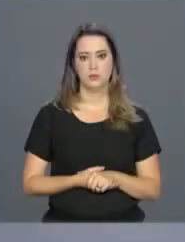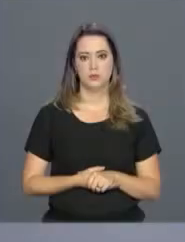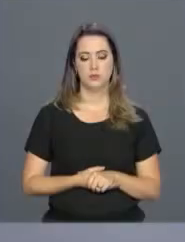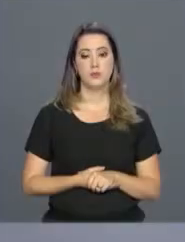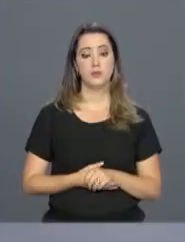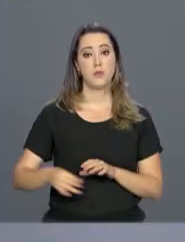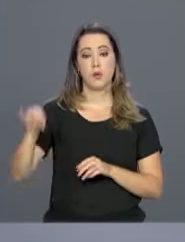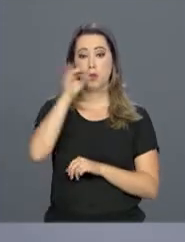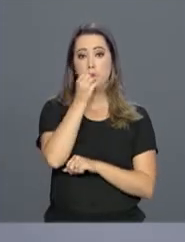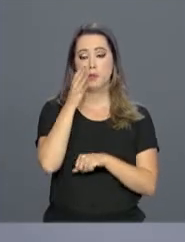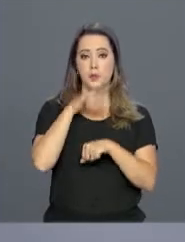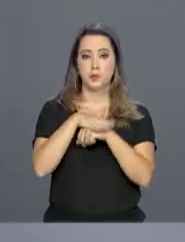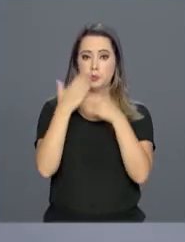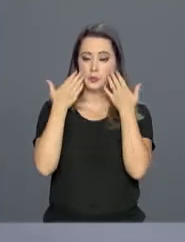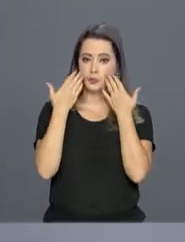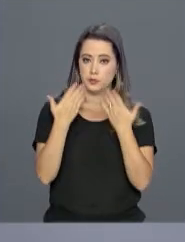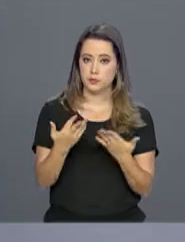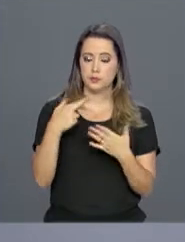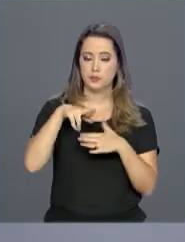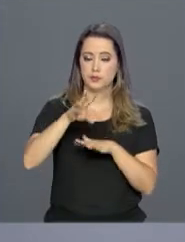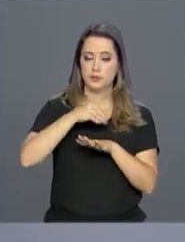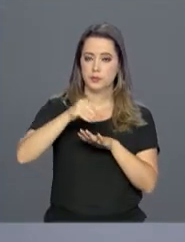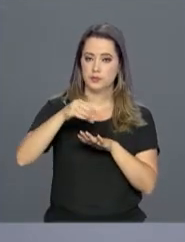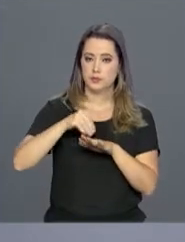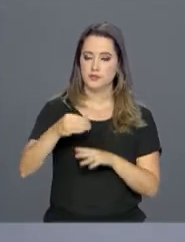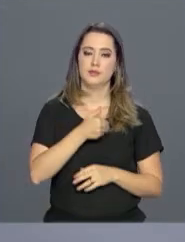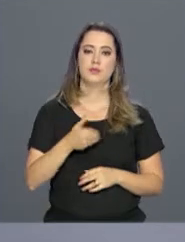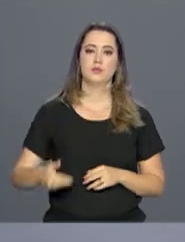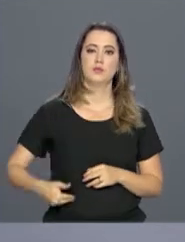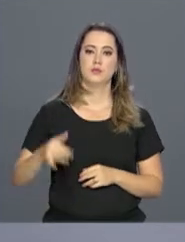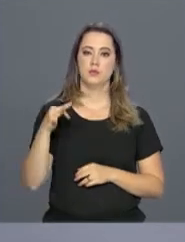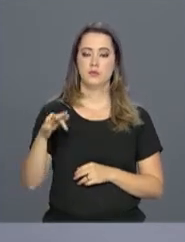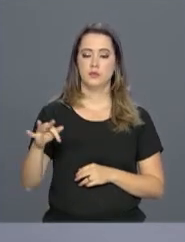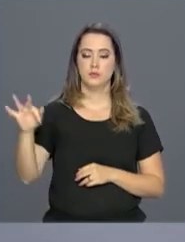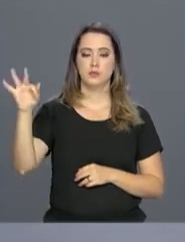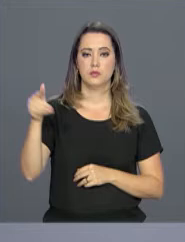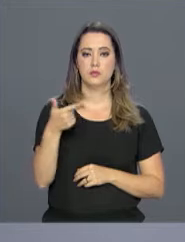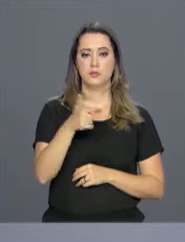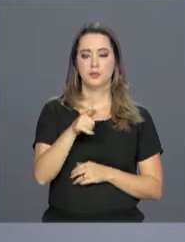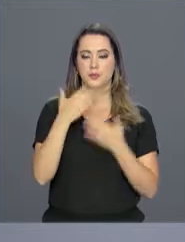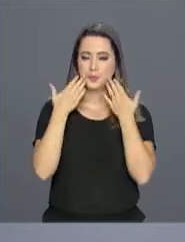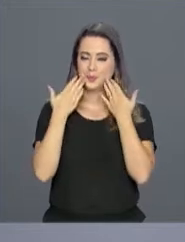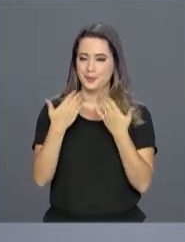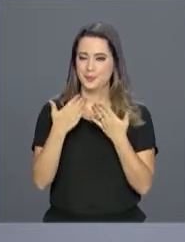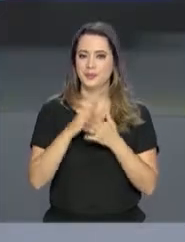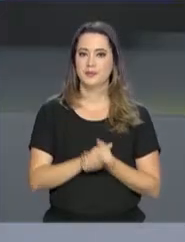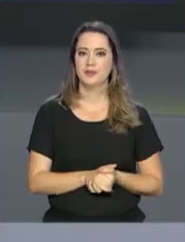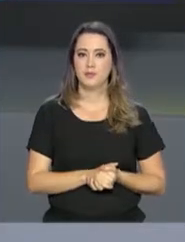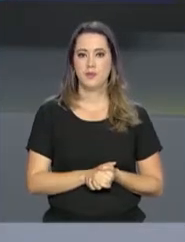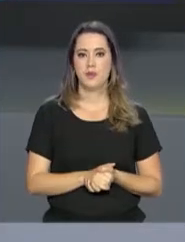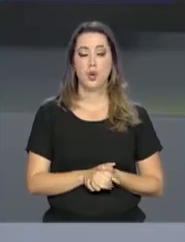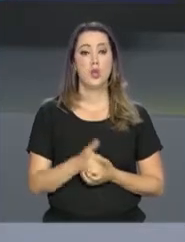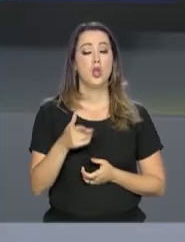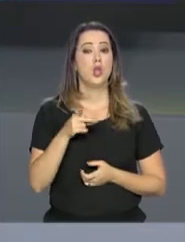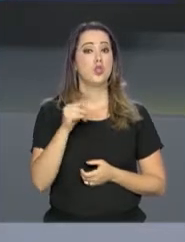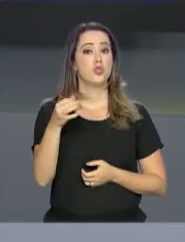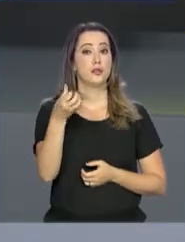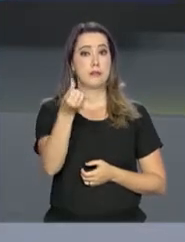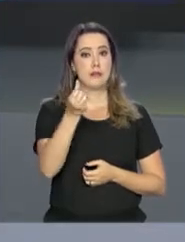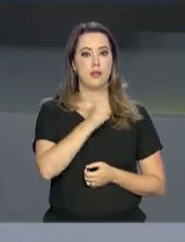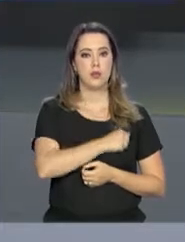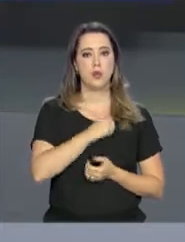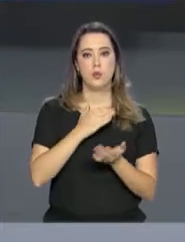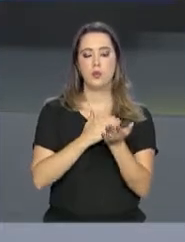Olá, boa noite. Estamos de volta com as notícias do Governo Federal em mais uma edição do Repórter NBR. No dia 6 de